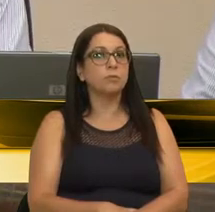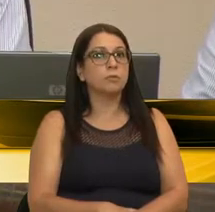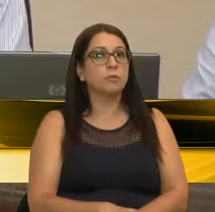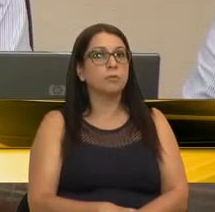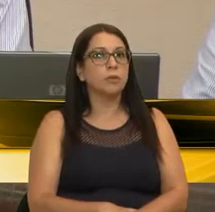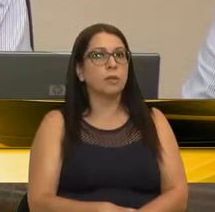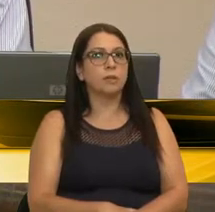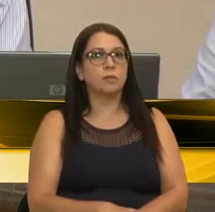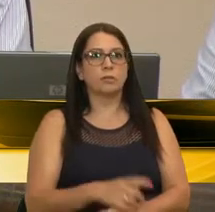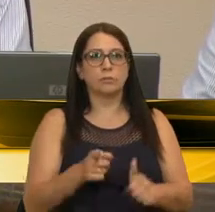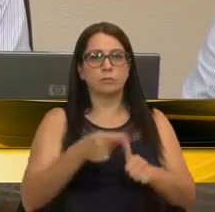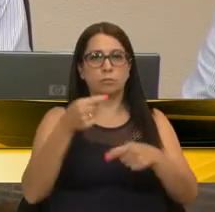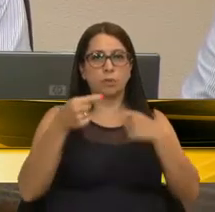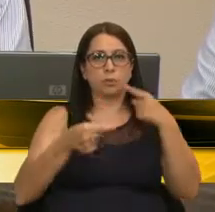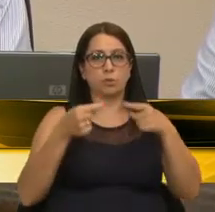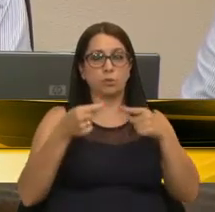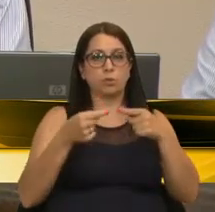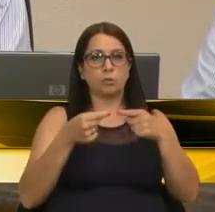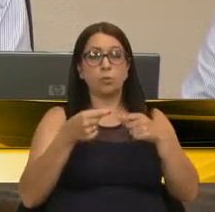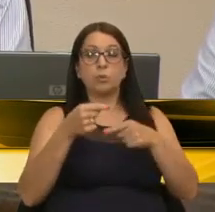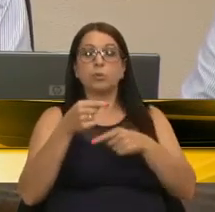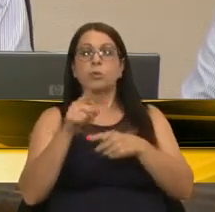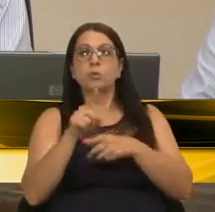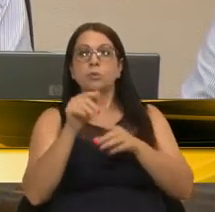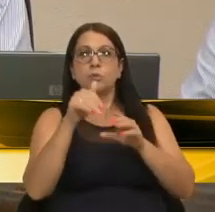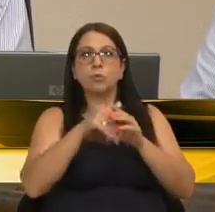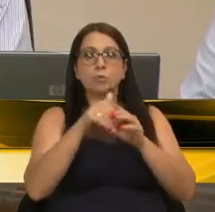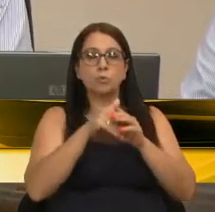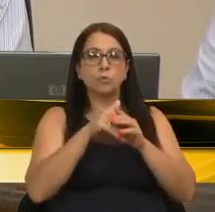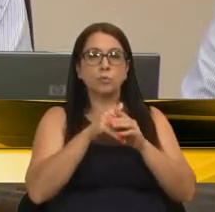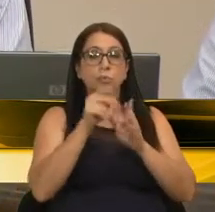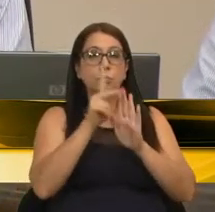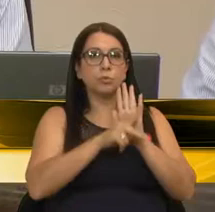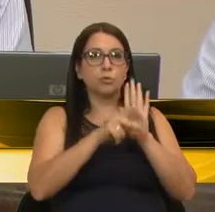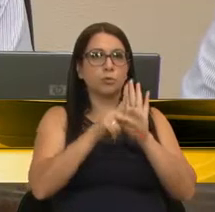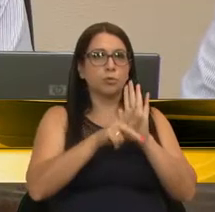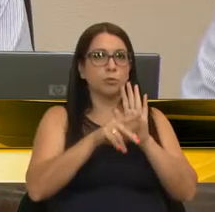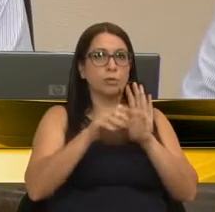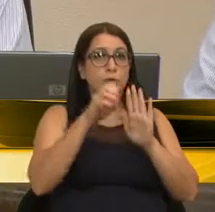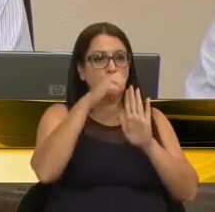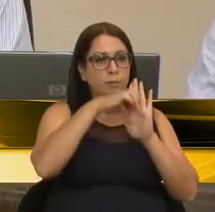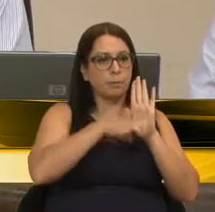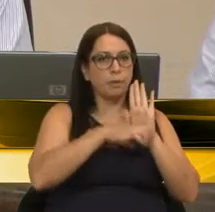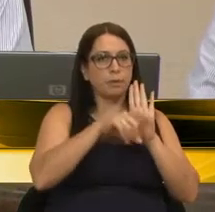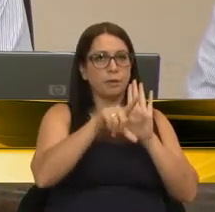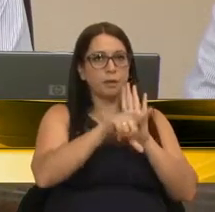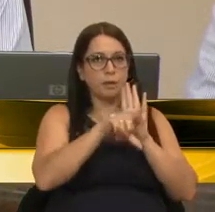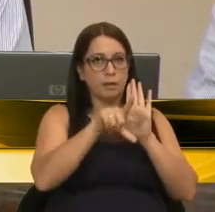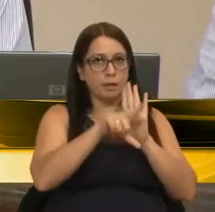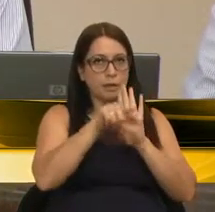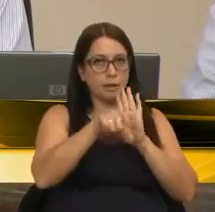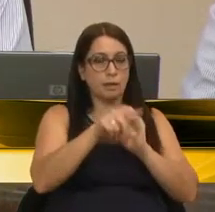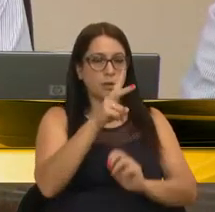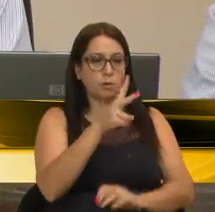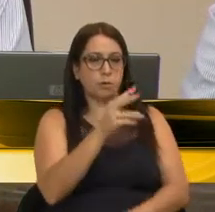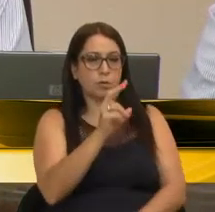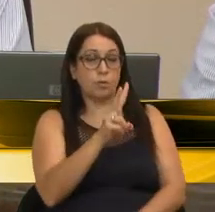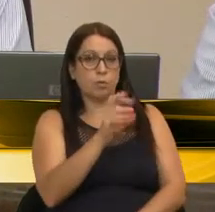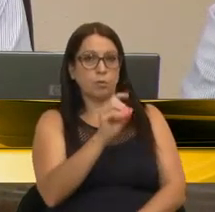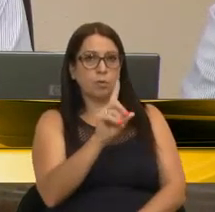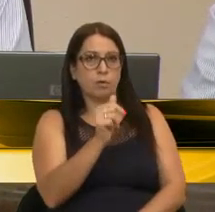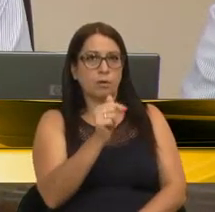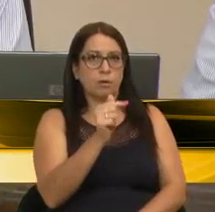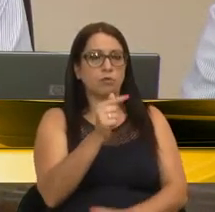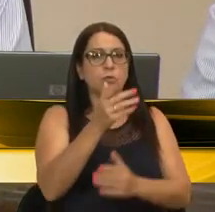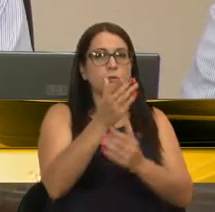Em primeiro turno de discussão e votação, o projeto de emenda à Lei Orgânica 2, barra 2017, contido no